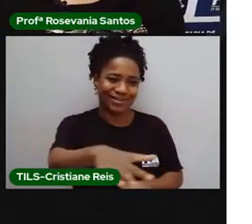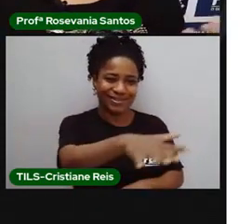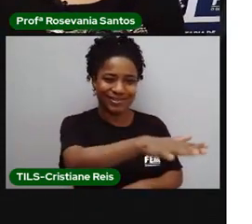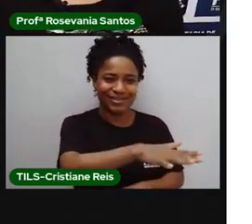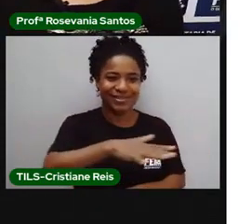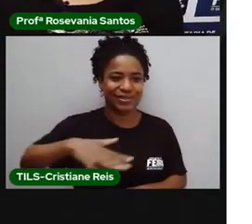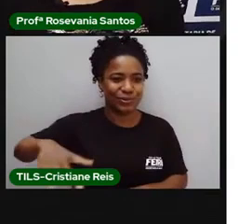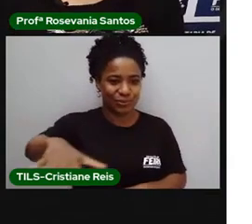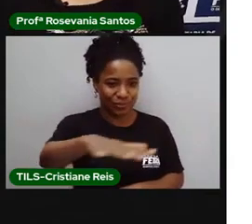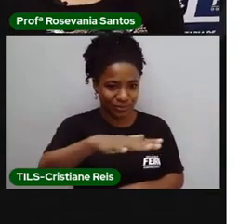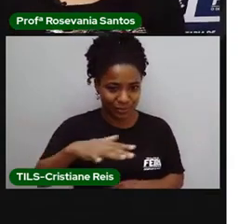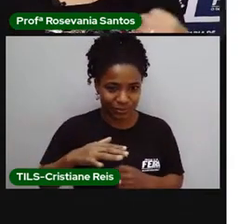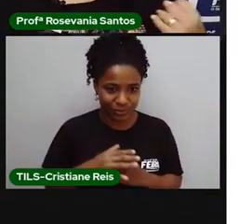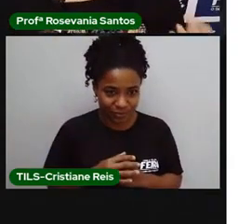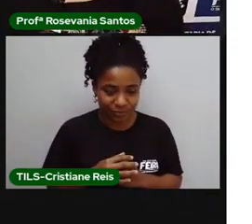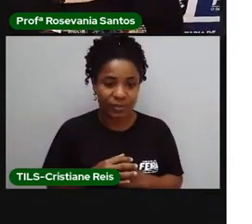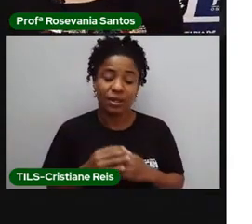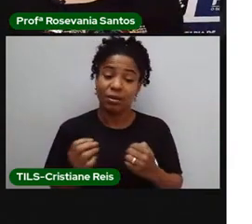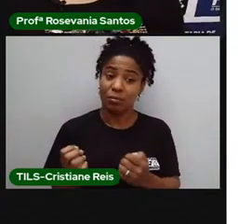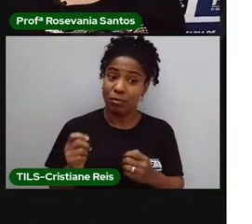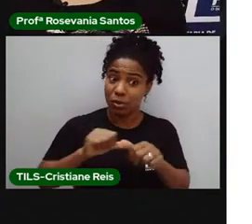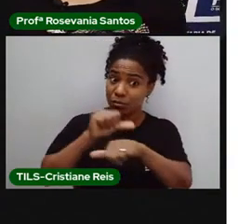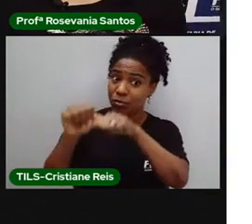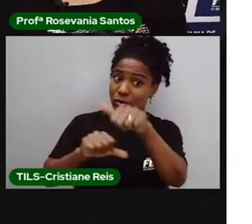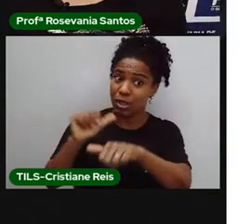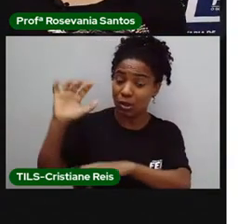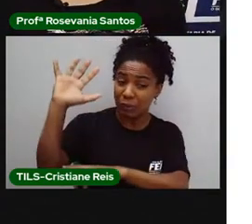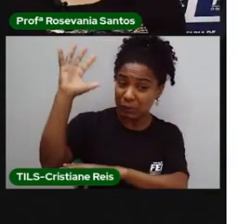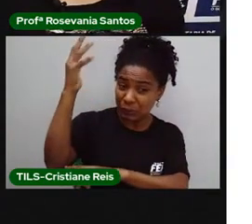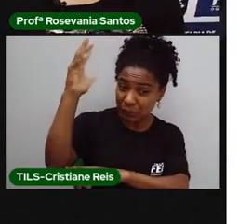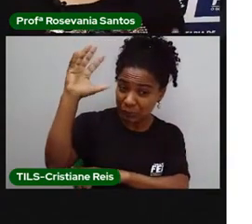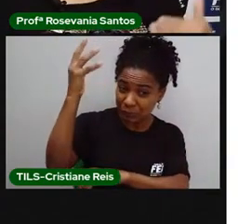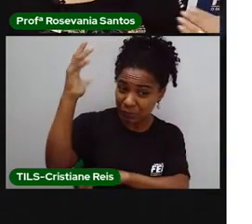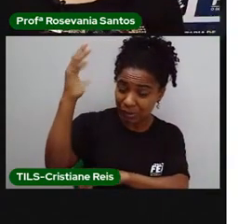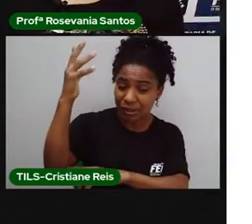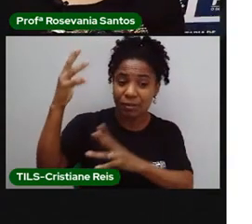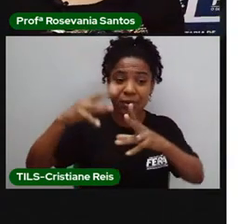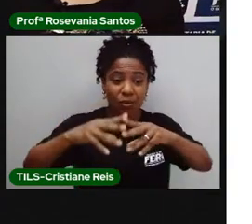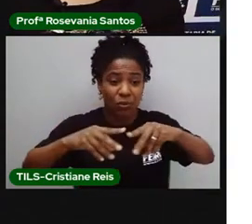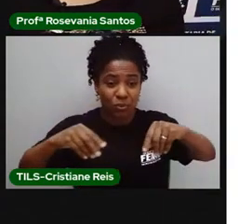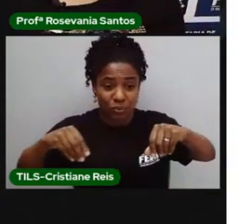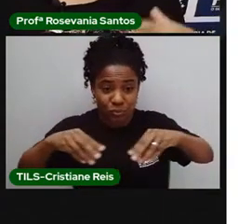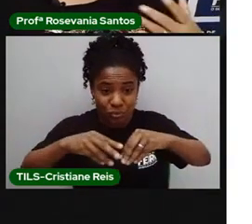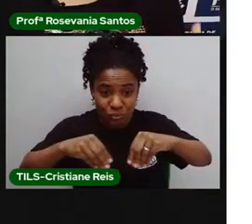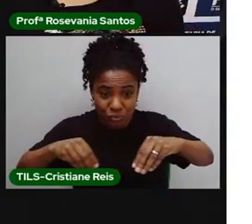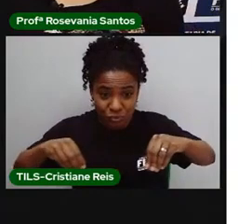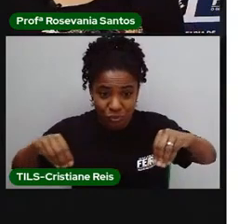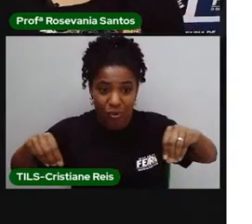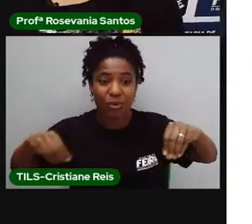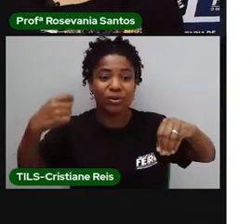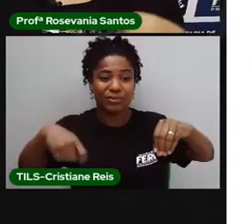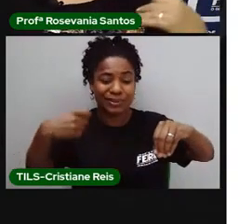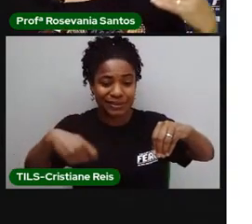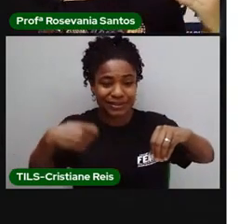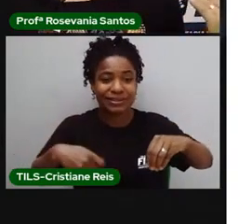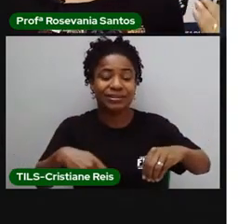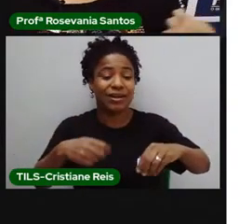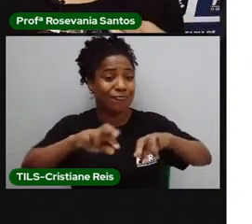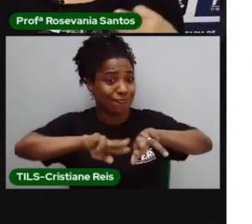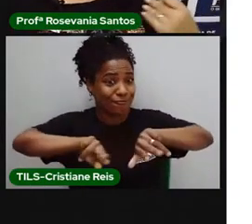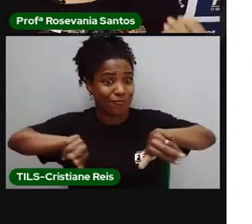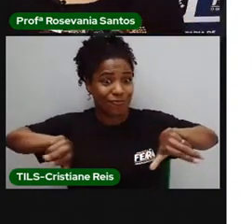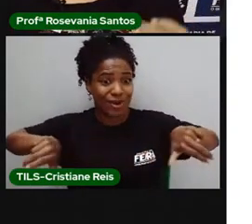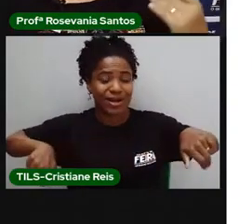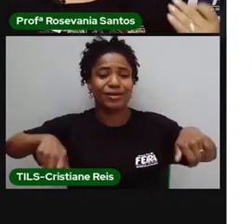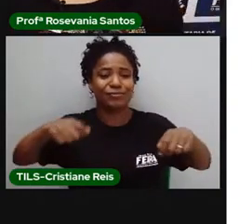E aí, acaba mudando o clima, acaba mudando as características do sol. Precisa adicionar alguns tipos de nutrientes. E